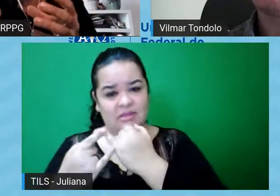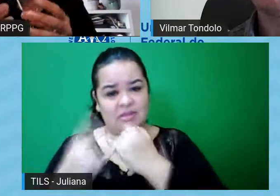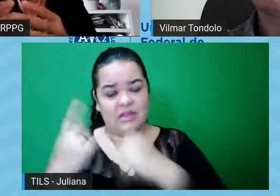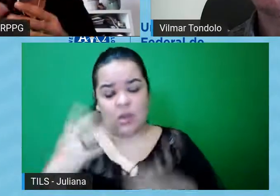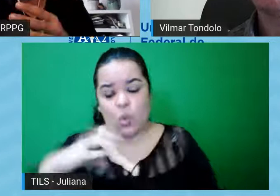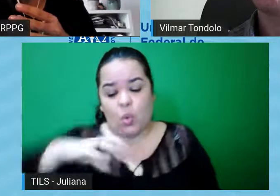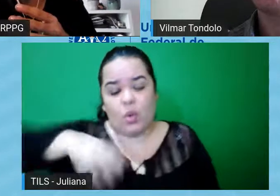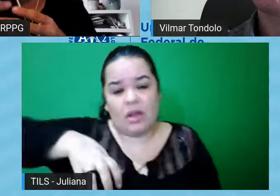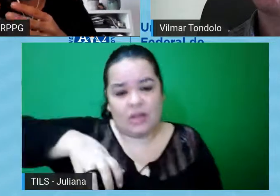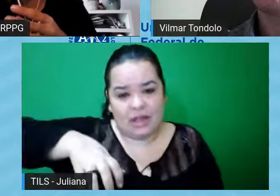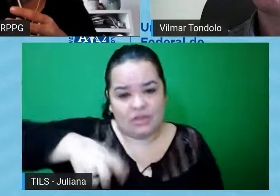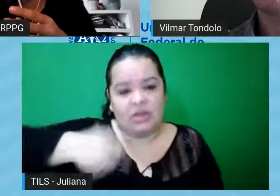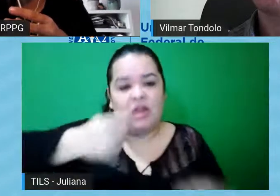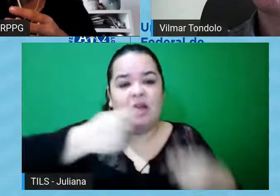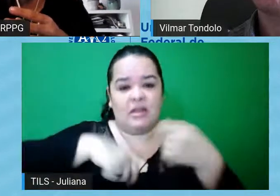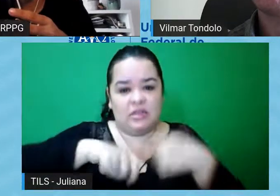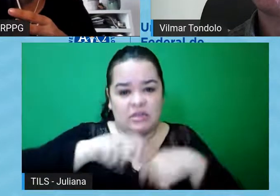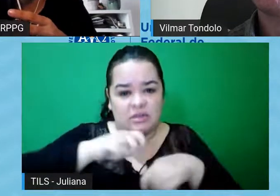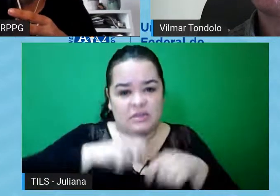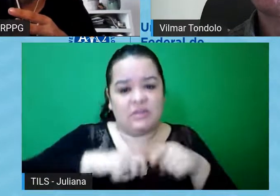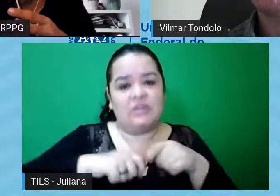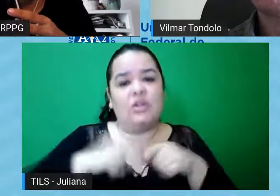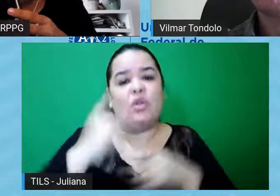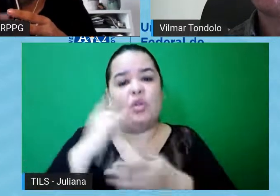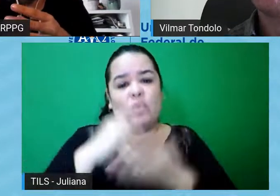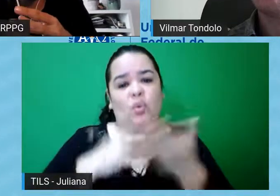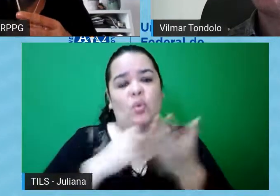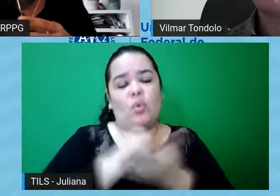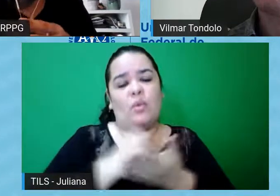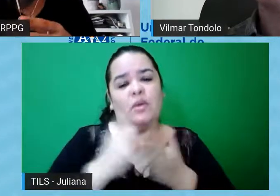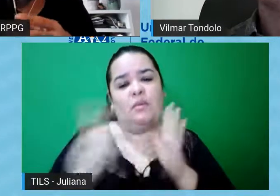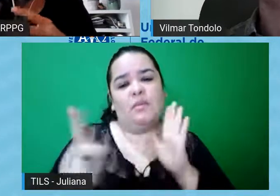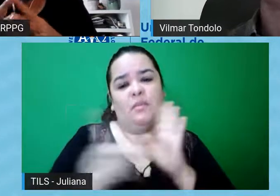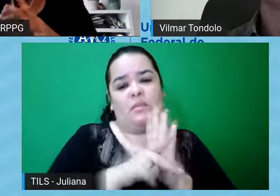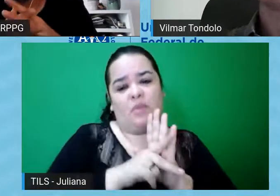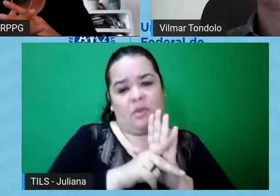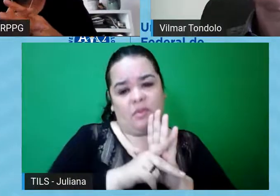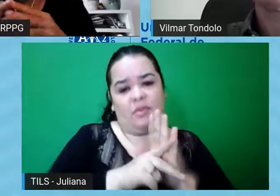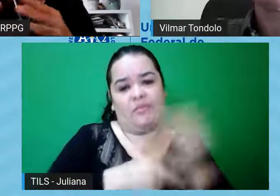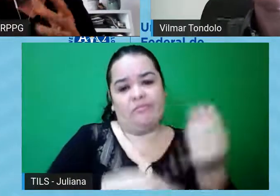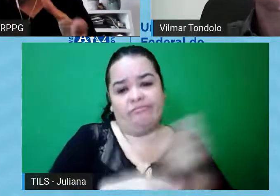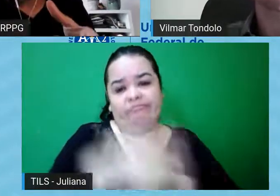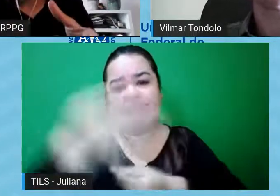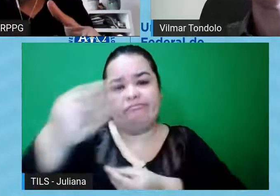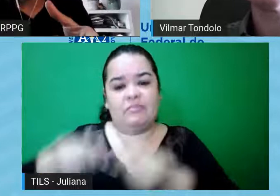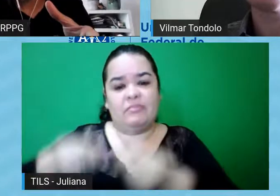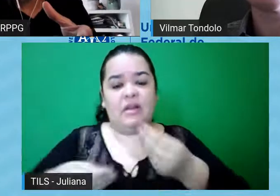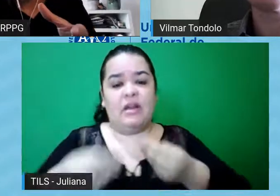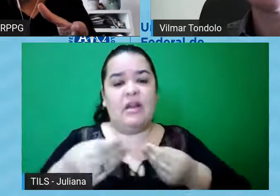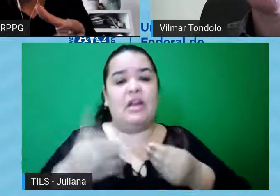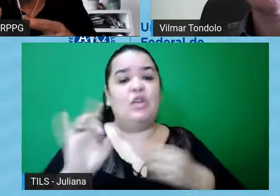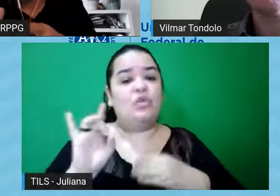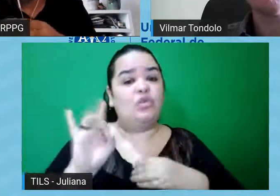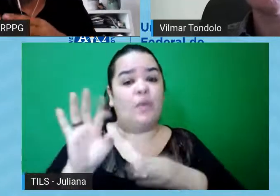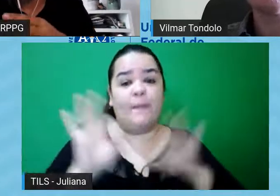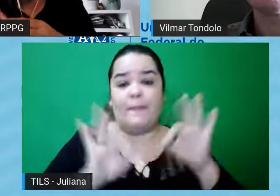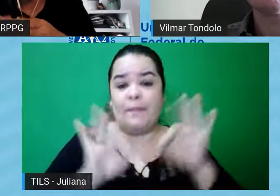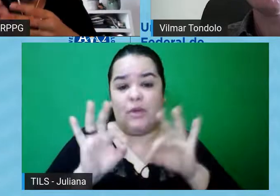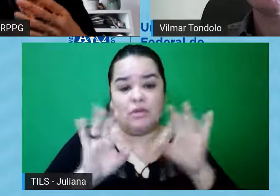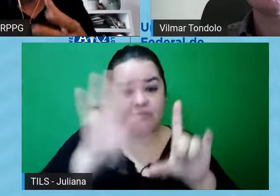administrativa que tenha tramitação de documentos própria, com frequência, uma vez que a tramitação de projetos